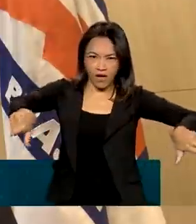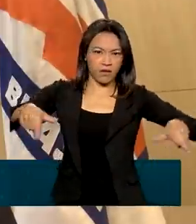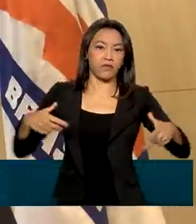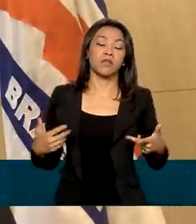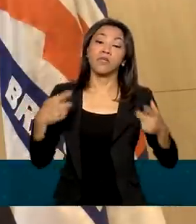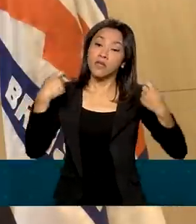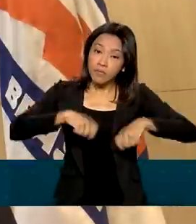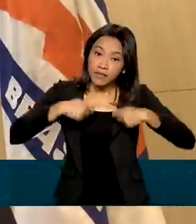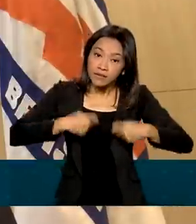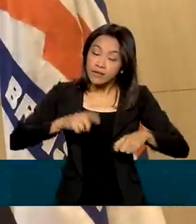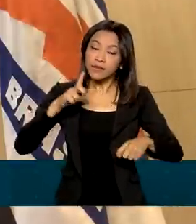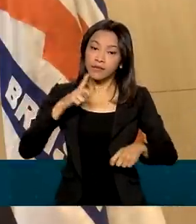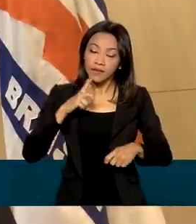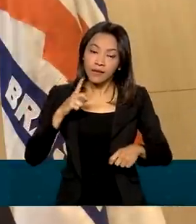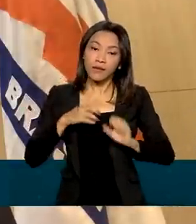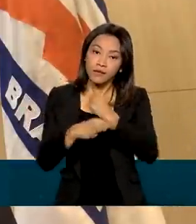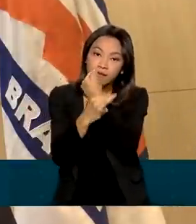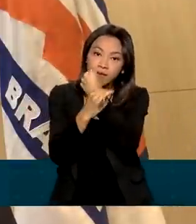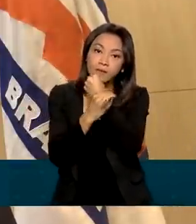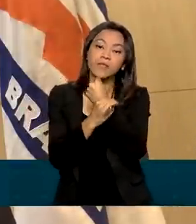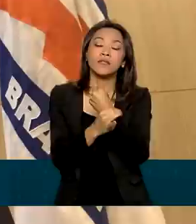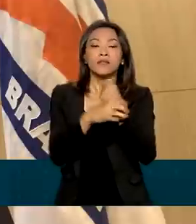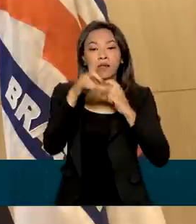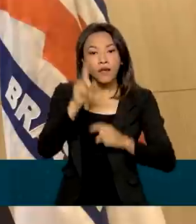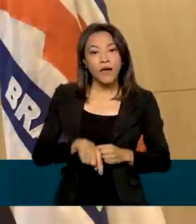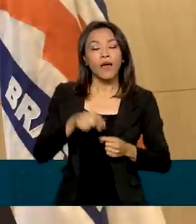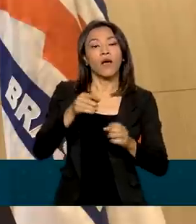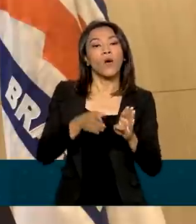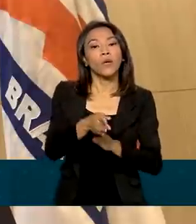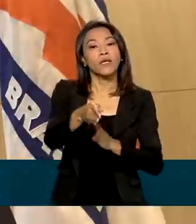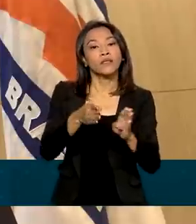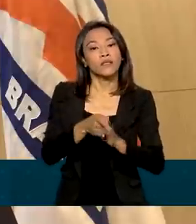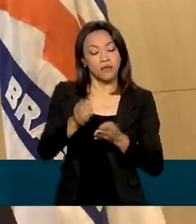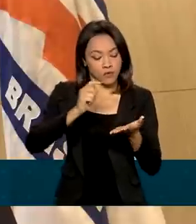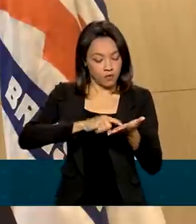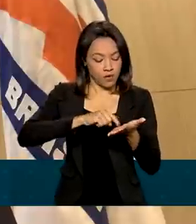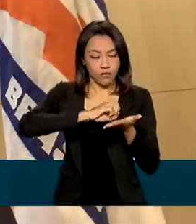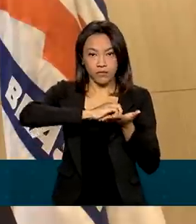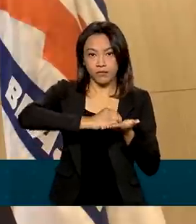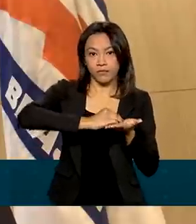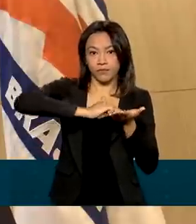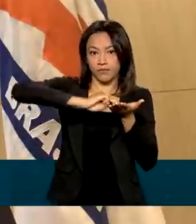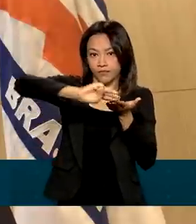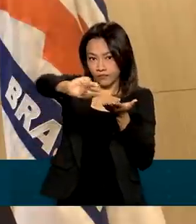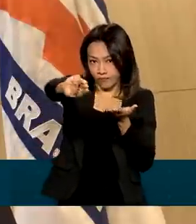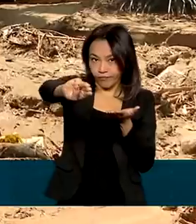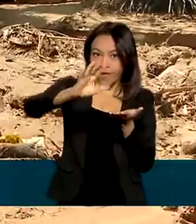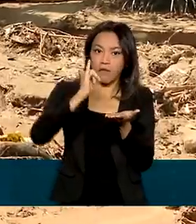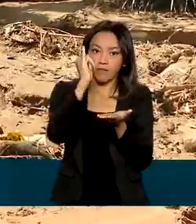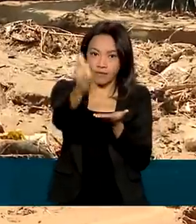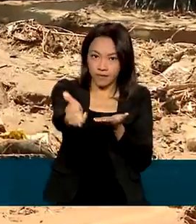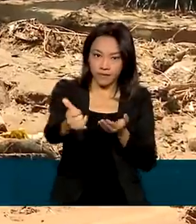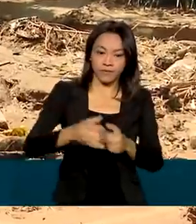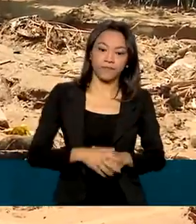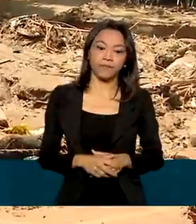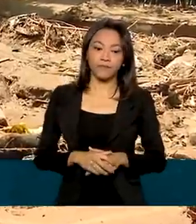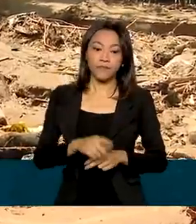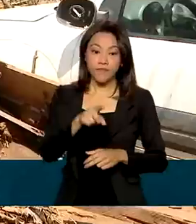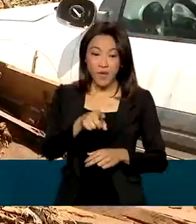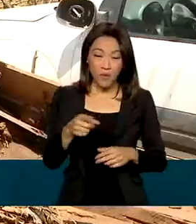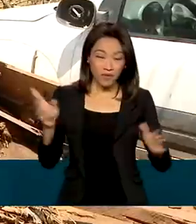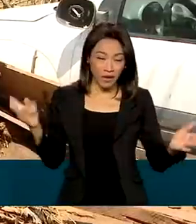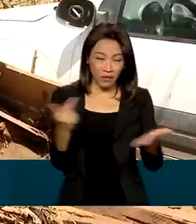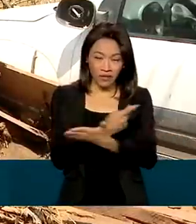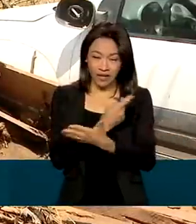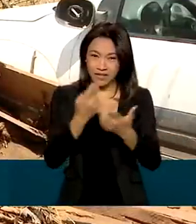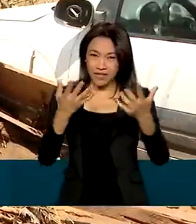as medidas de proteção que são recomendadas logo após a emissão desses sinais. Quando os estragos